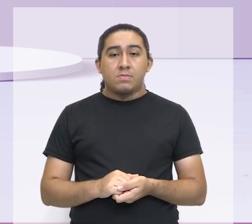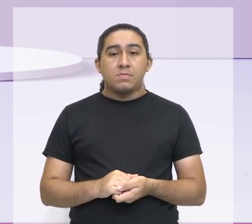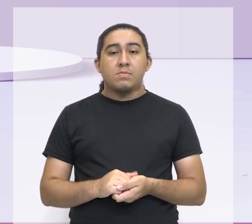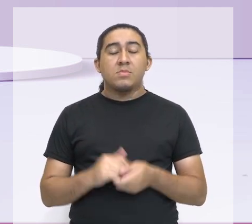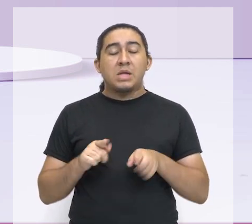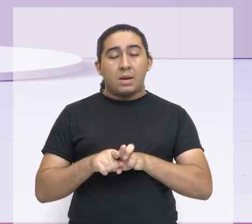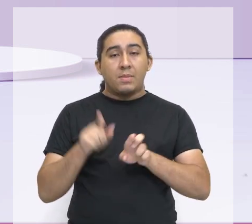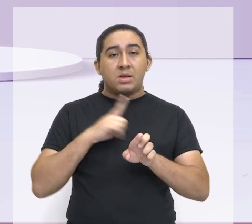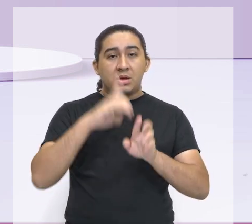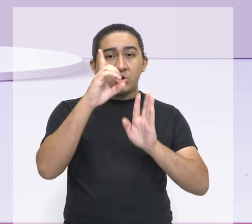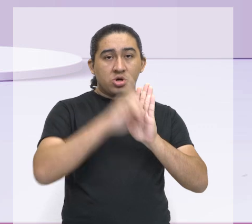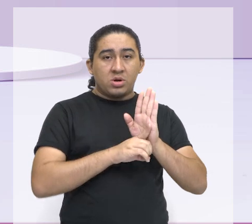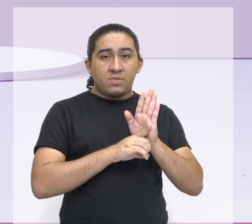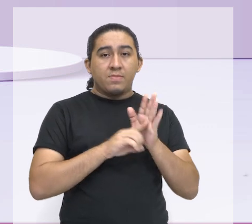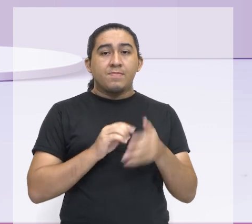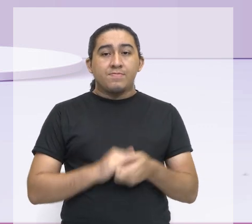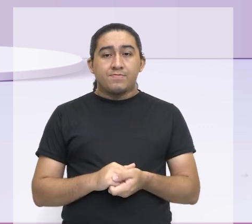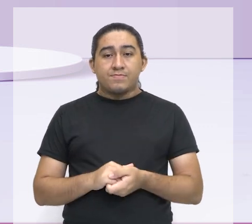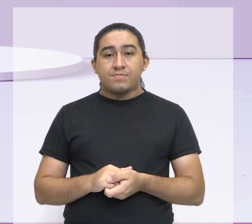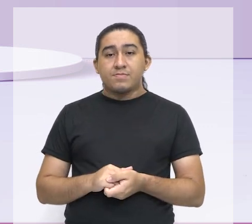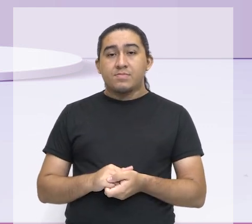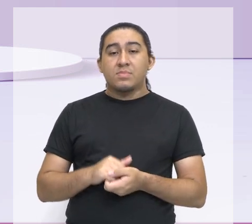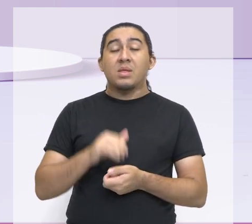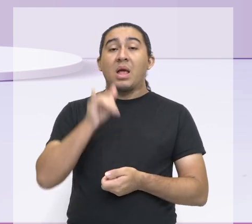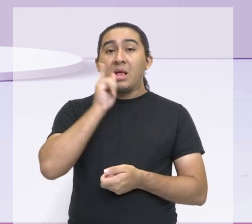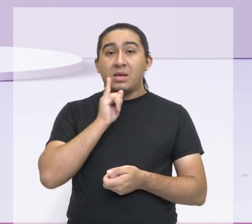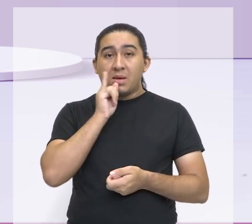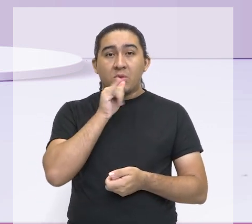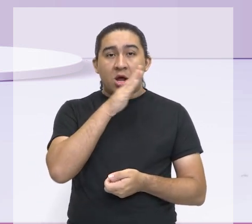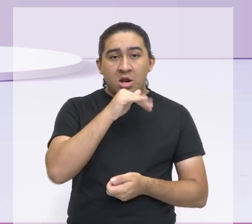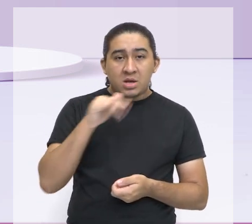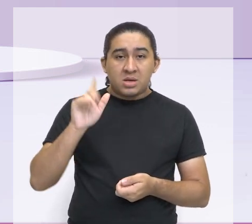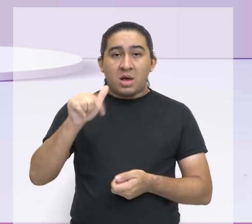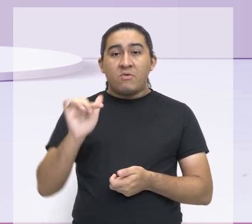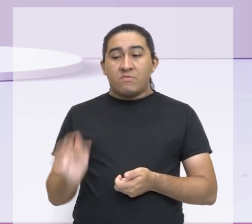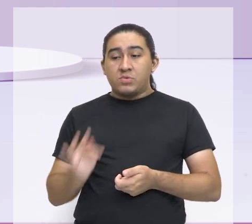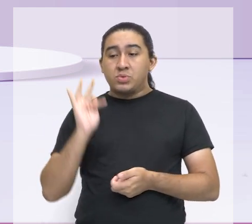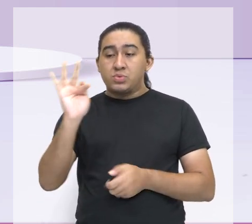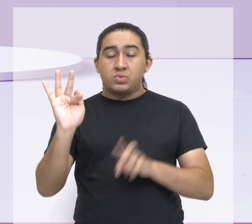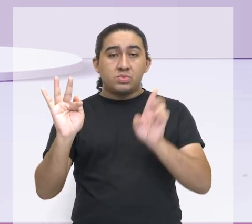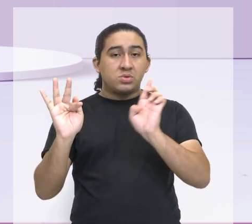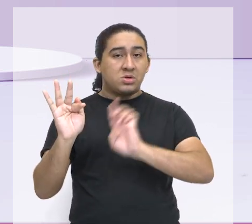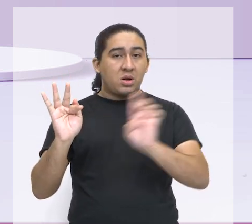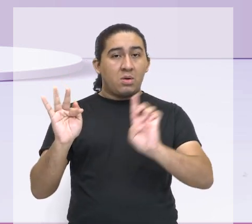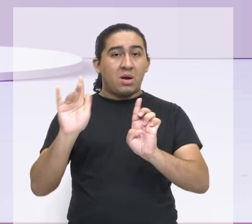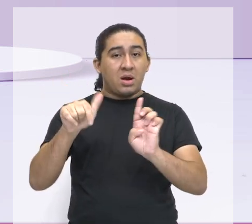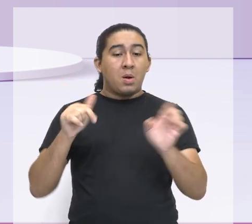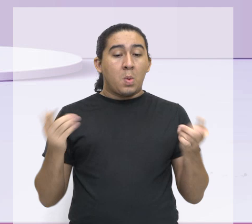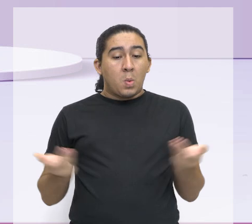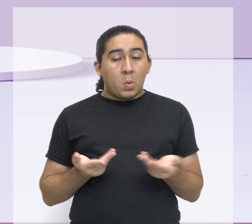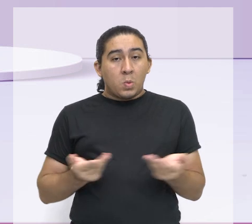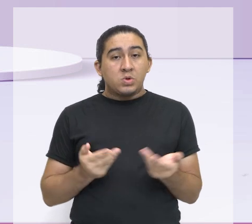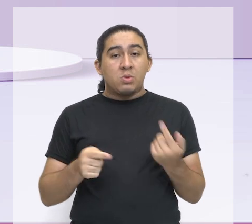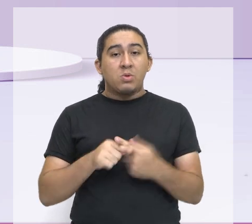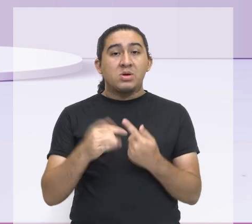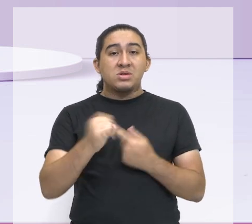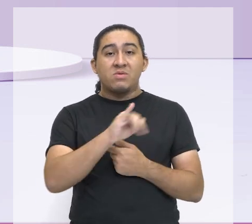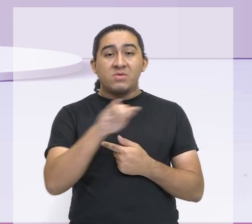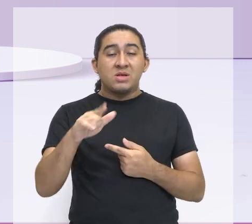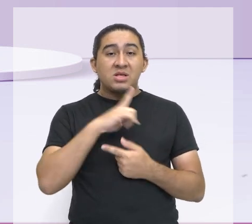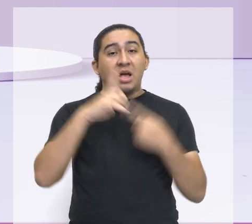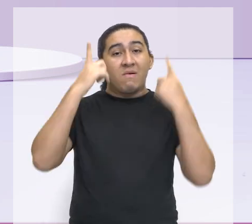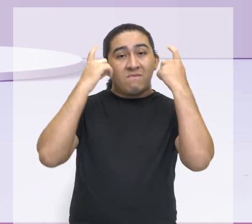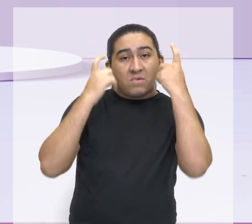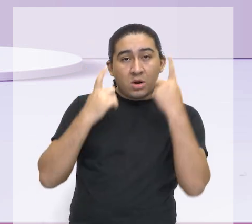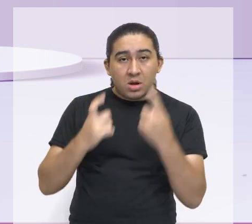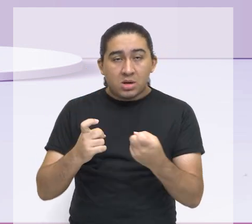direitos. Ah, as crianças são o futuro. Eles não são o futuro, eles são o hoje. Porque se você violenta uma criança, você